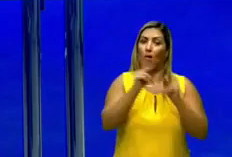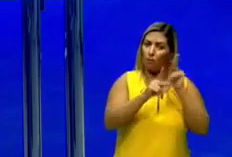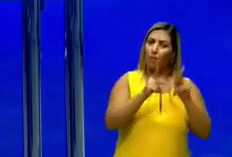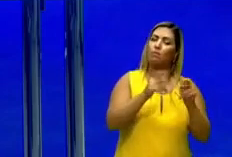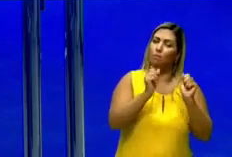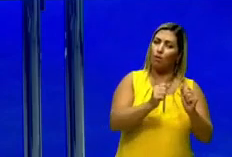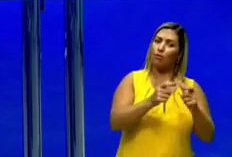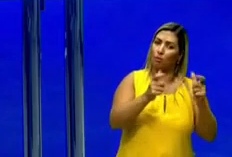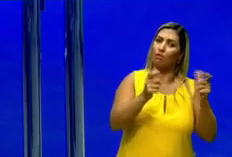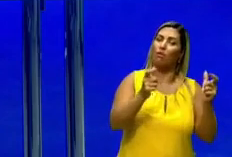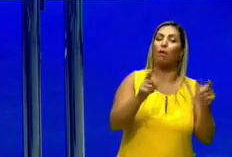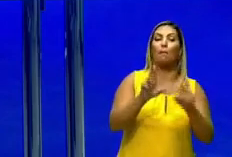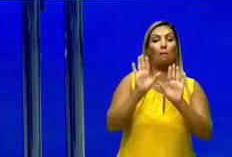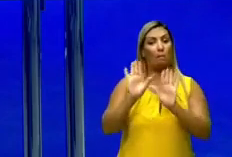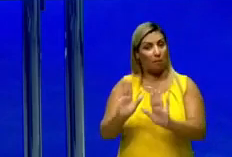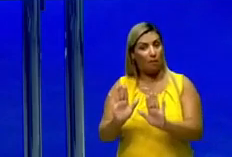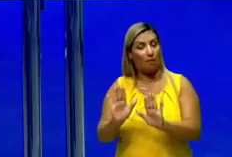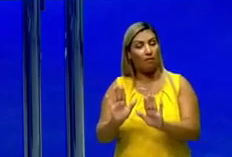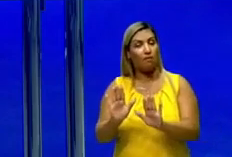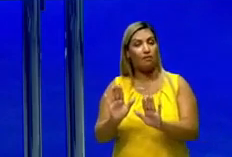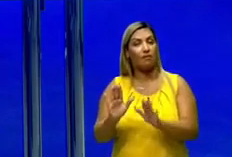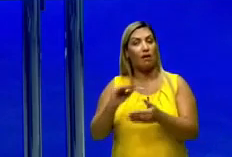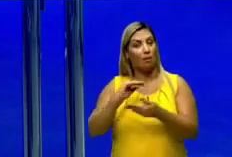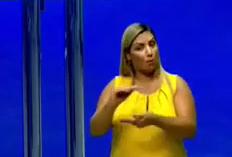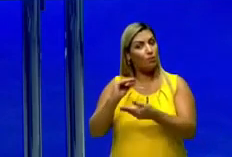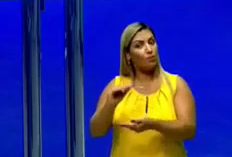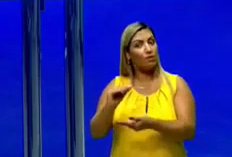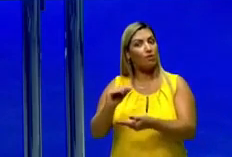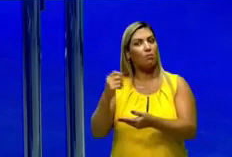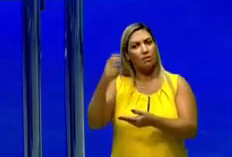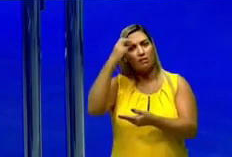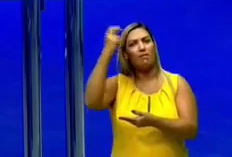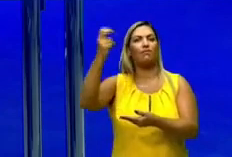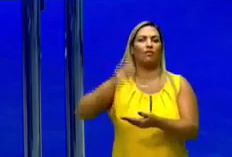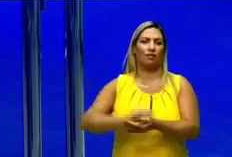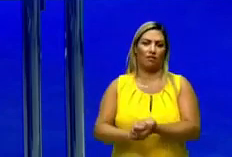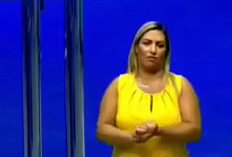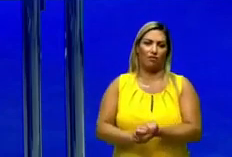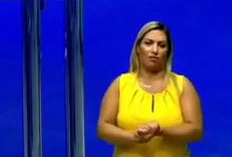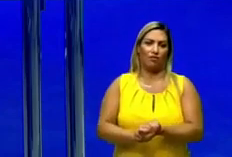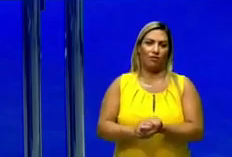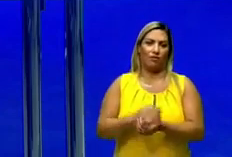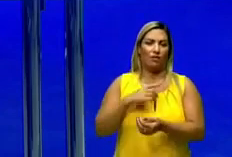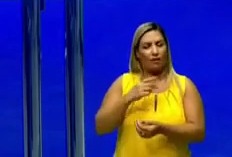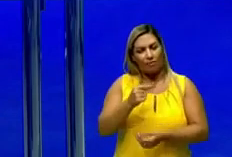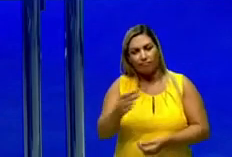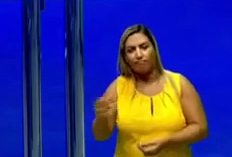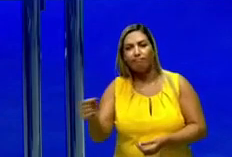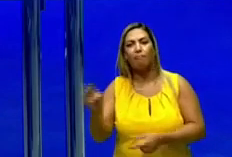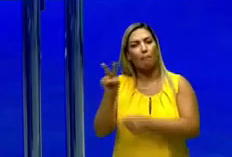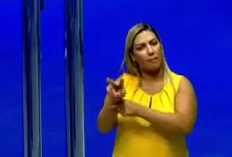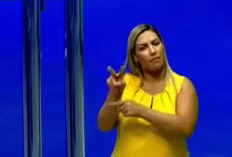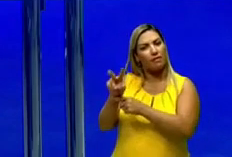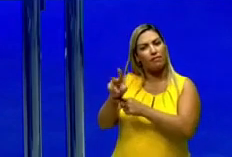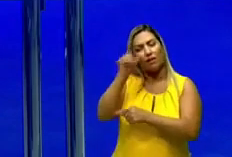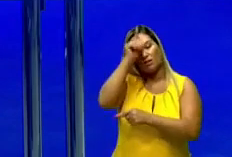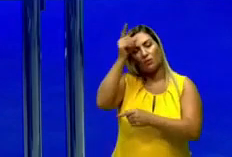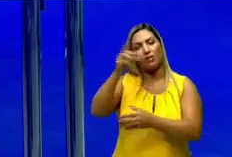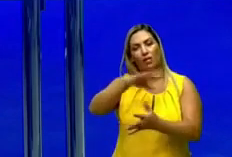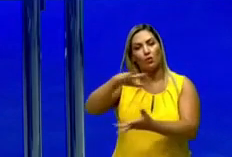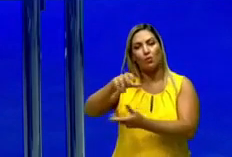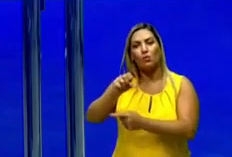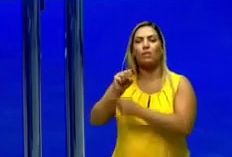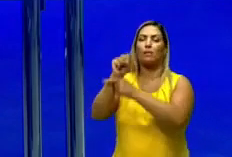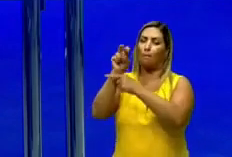continuar crescendo. Mas a produção é inteligente, uma produção que vai durar muito tempo. Então ela se sustenta,